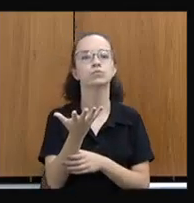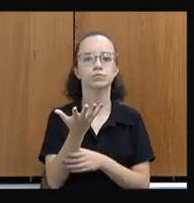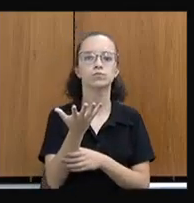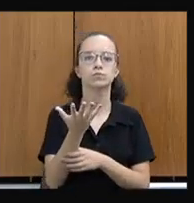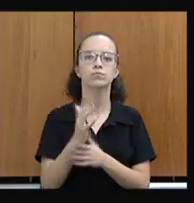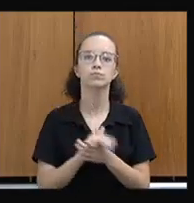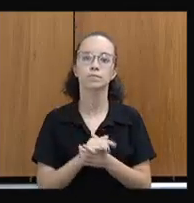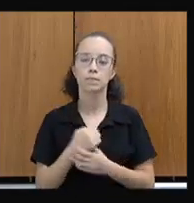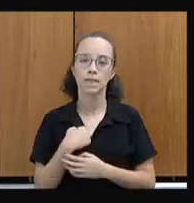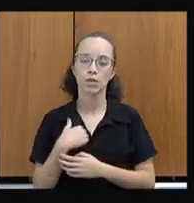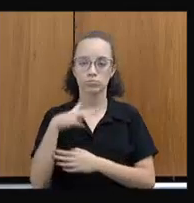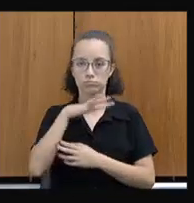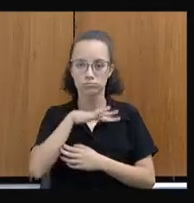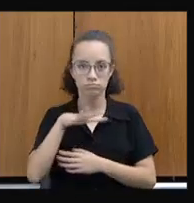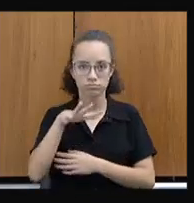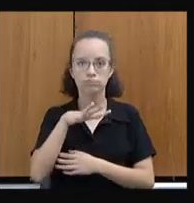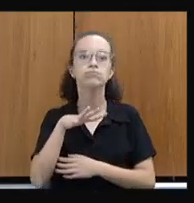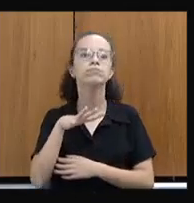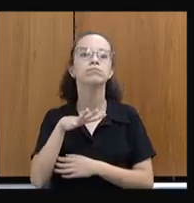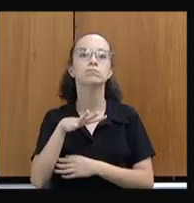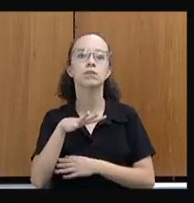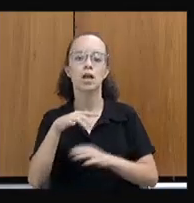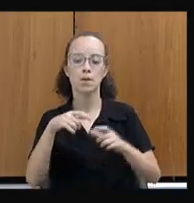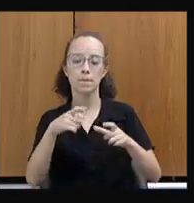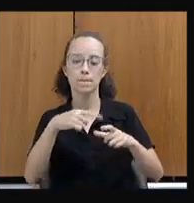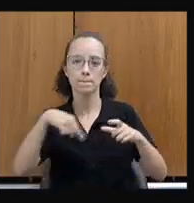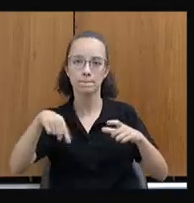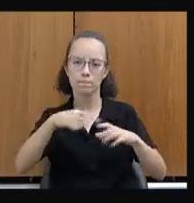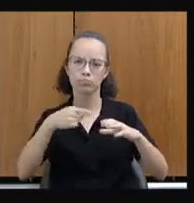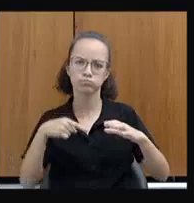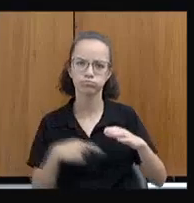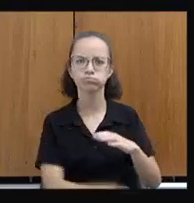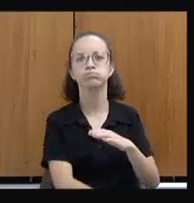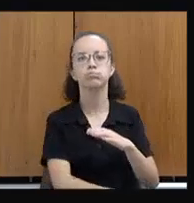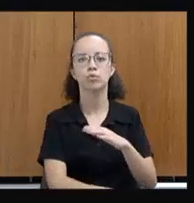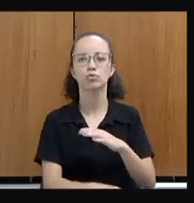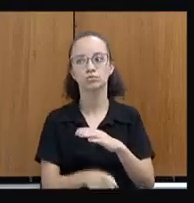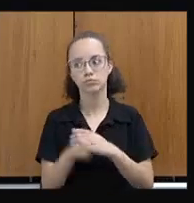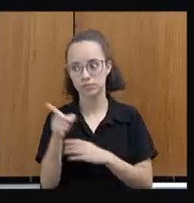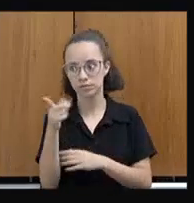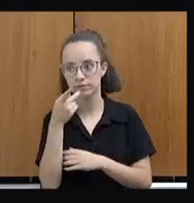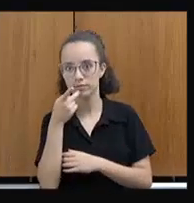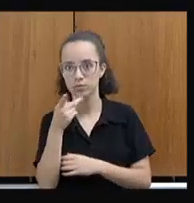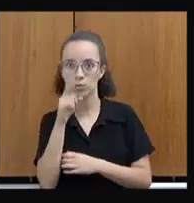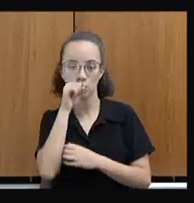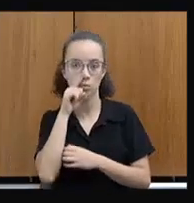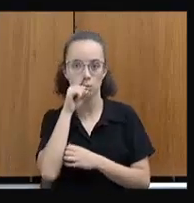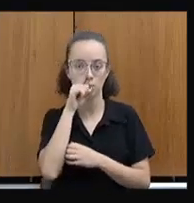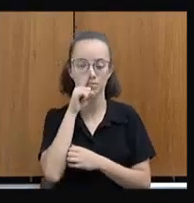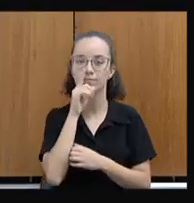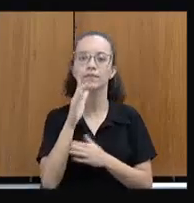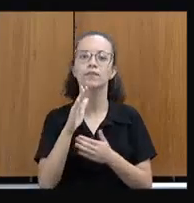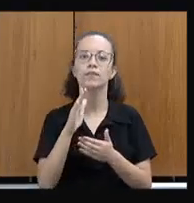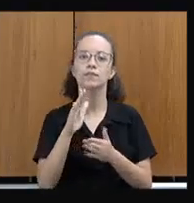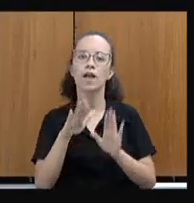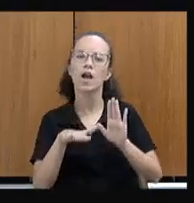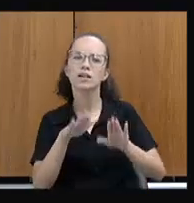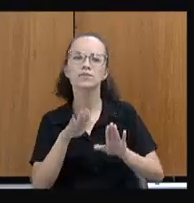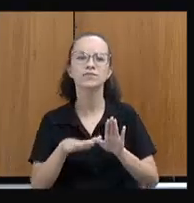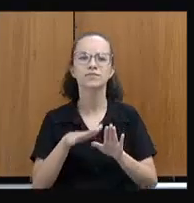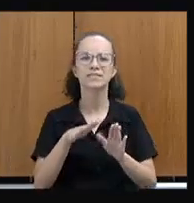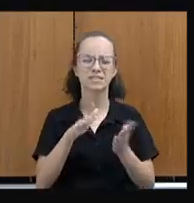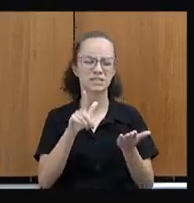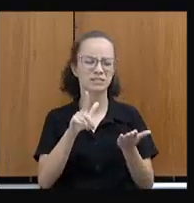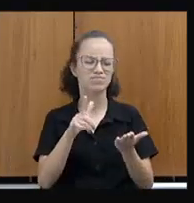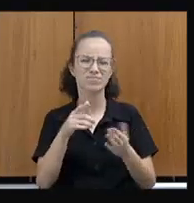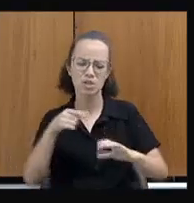Começou dessa região, perfurar poço. Inclusive, com esse risco que você falou, secretária, muitas vezes, gastam-se 40, 50 mil para